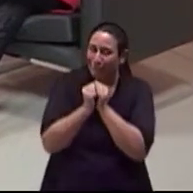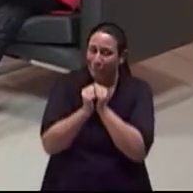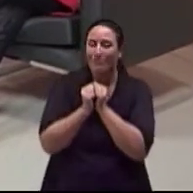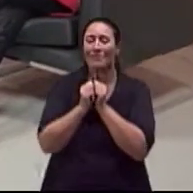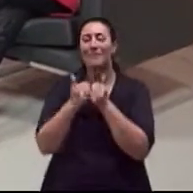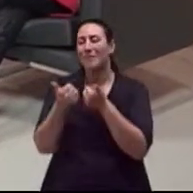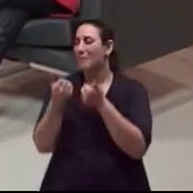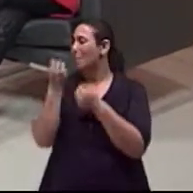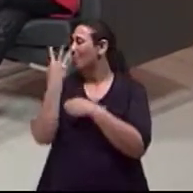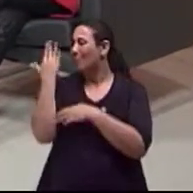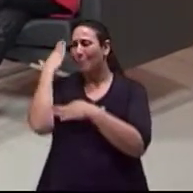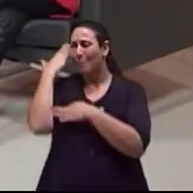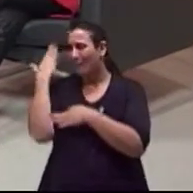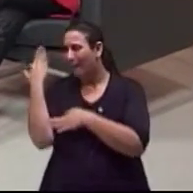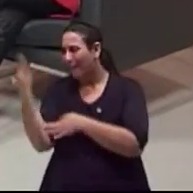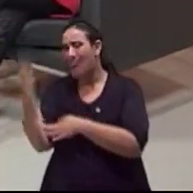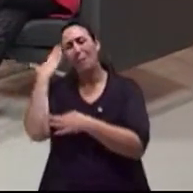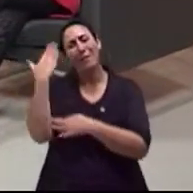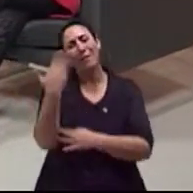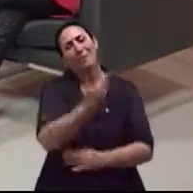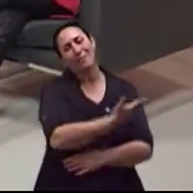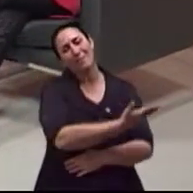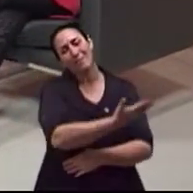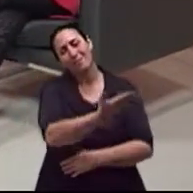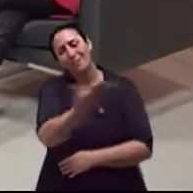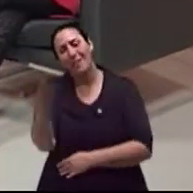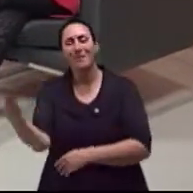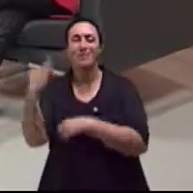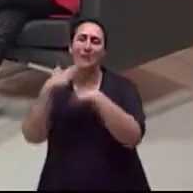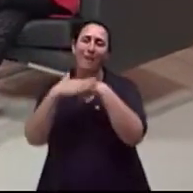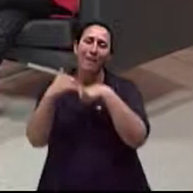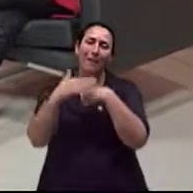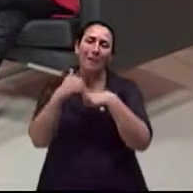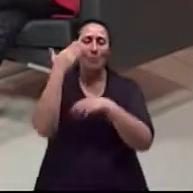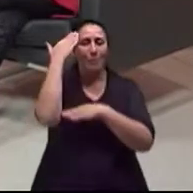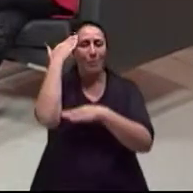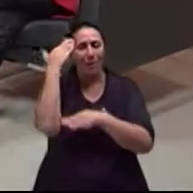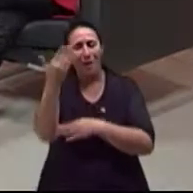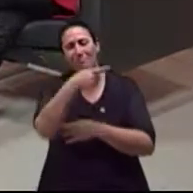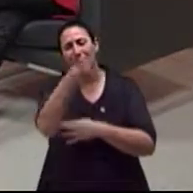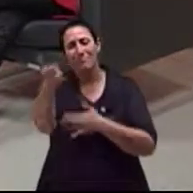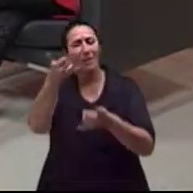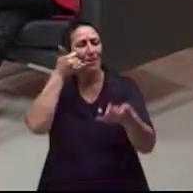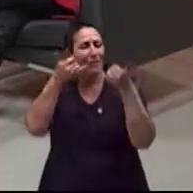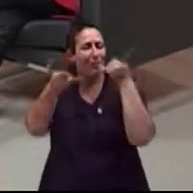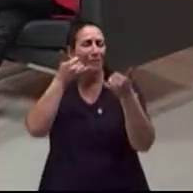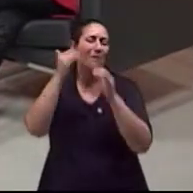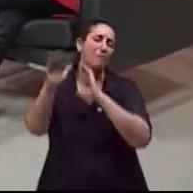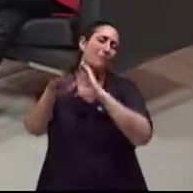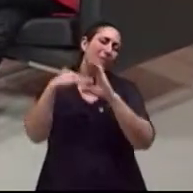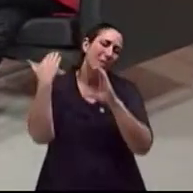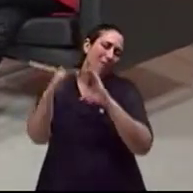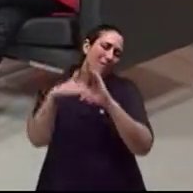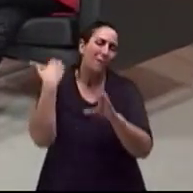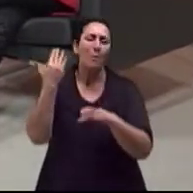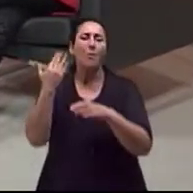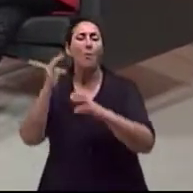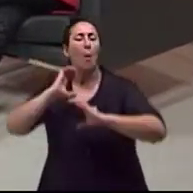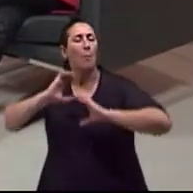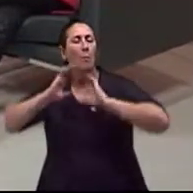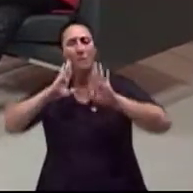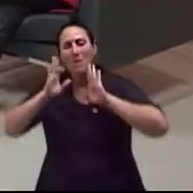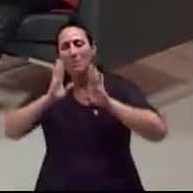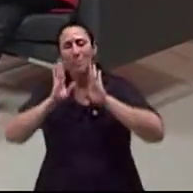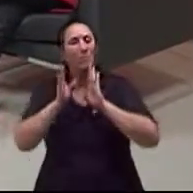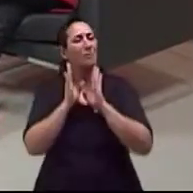presença aqui Muito obrigada a vocês Pelo carinho de vocês aí em casa Pelos telefonemas Pelos e-mails Pelas comunicações do